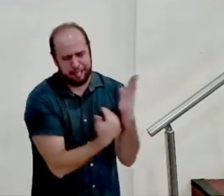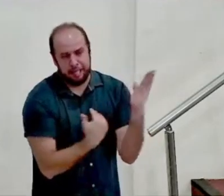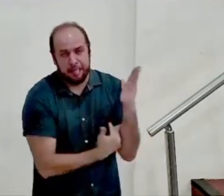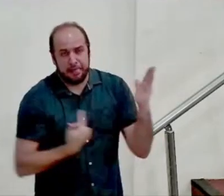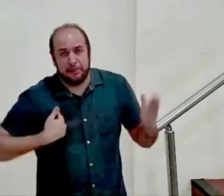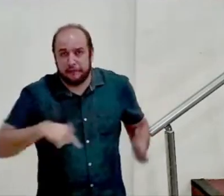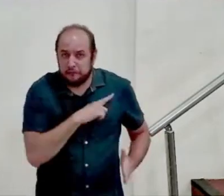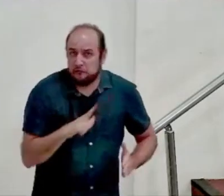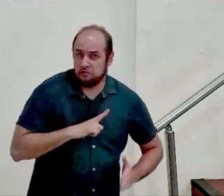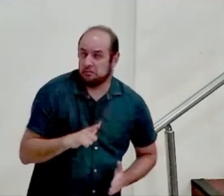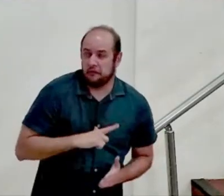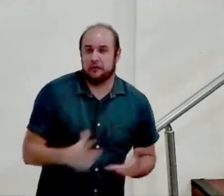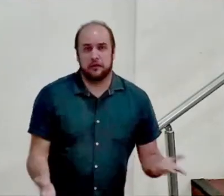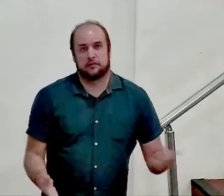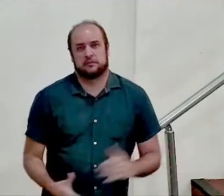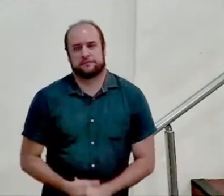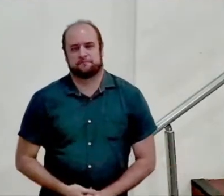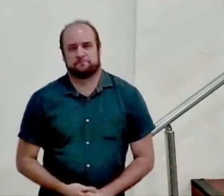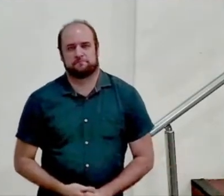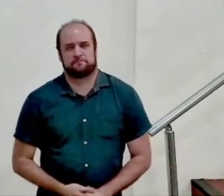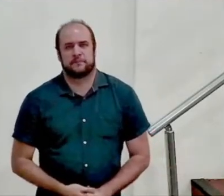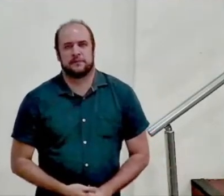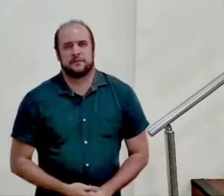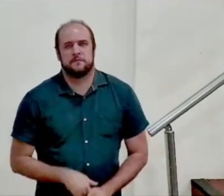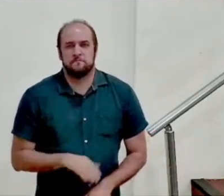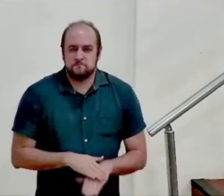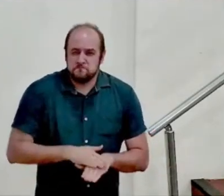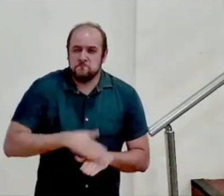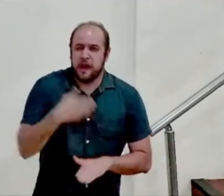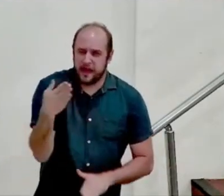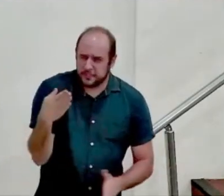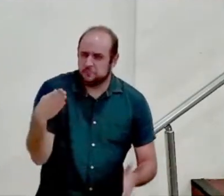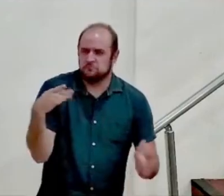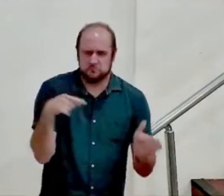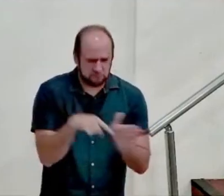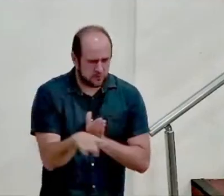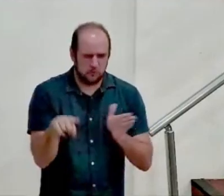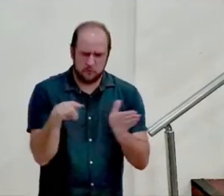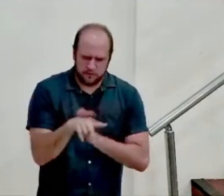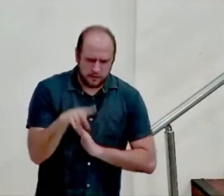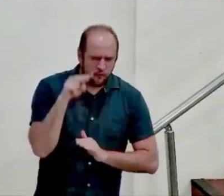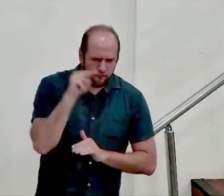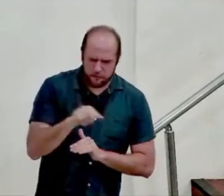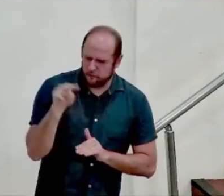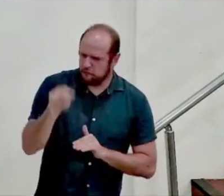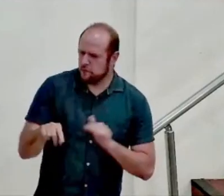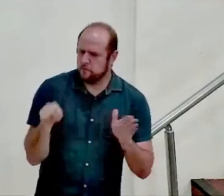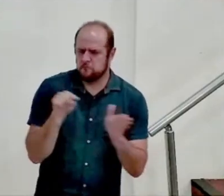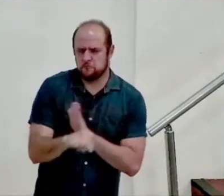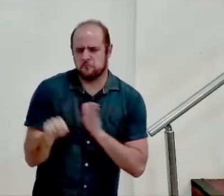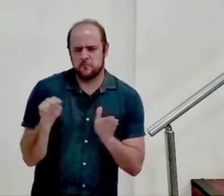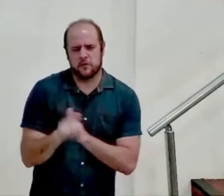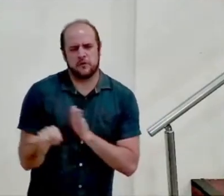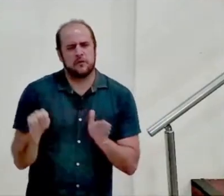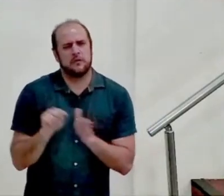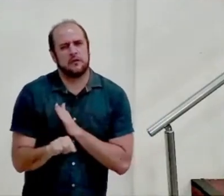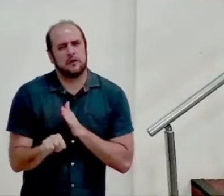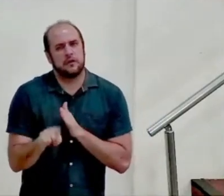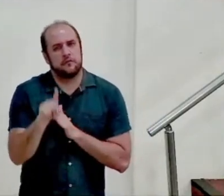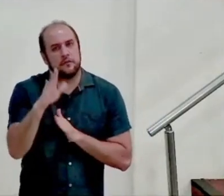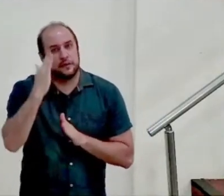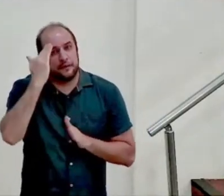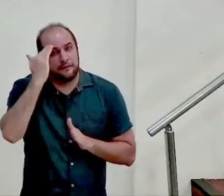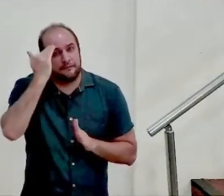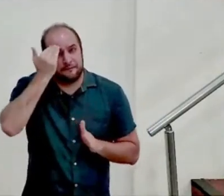ouvimos. E quanto mais você ouve perguntas, mais você começa a compreender